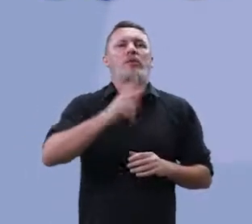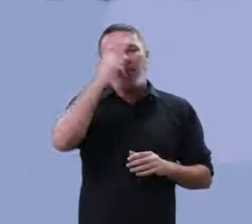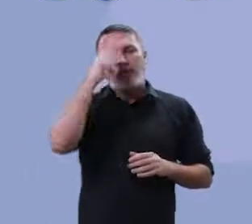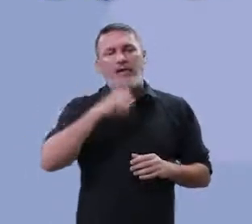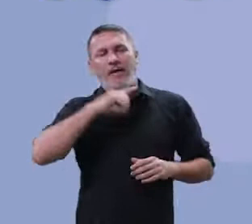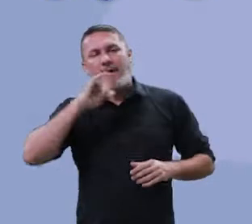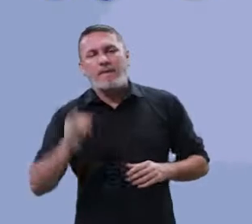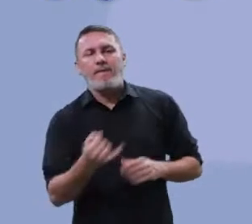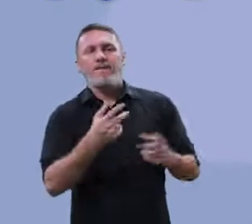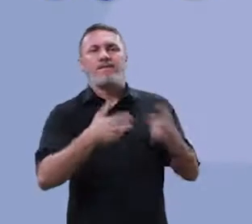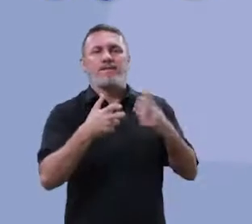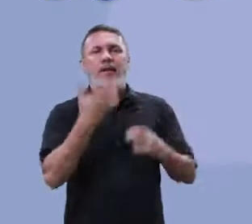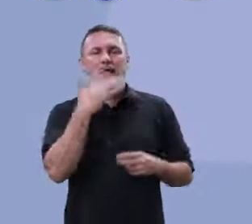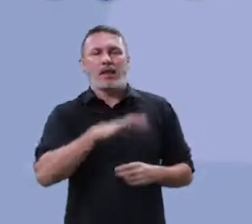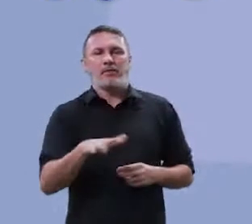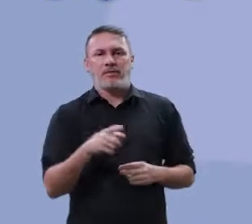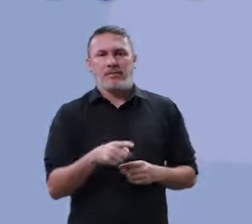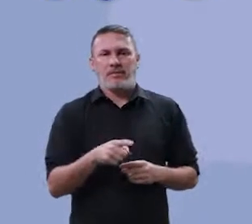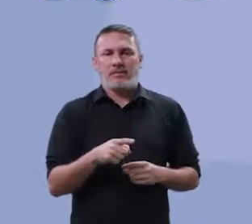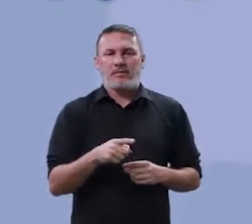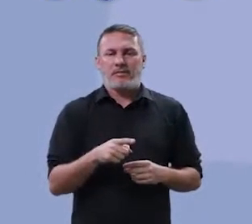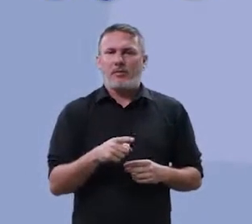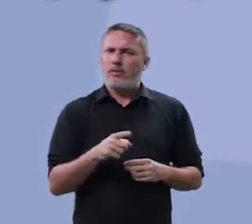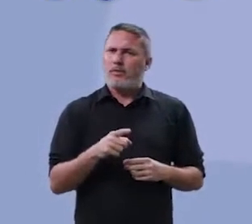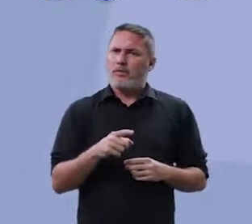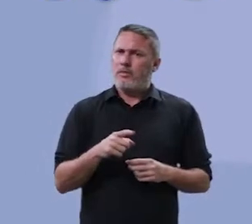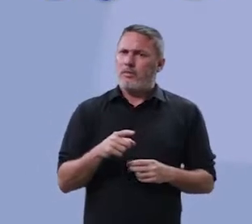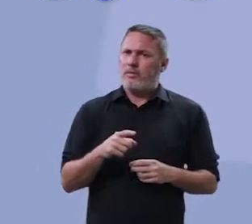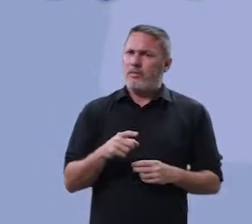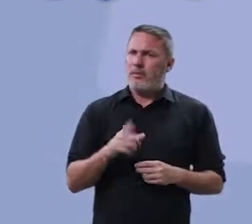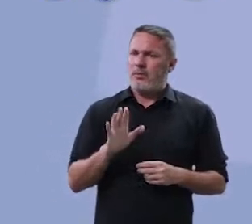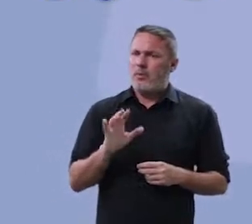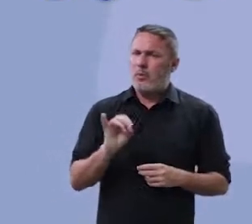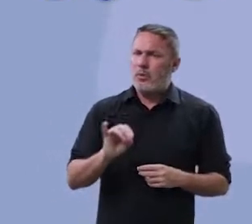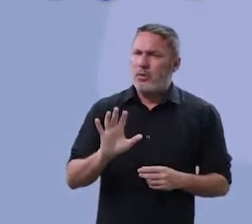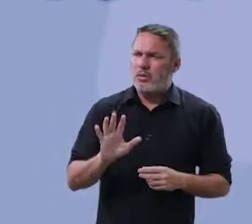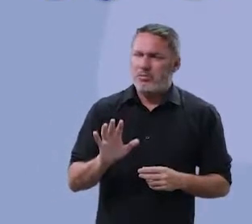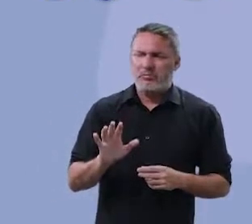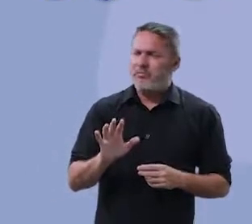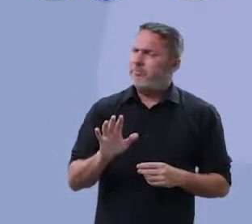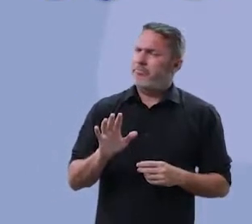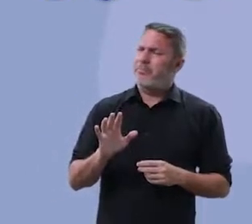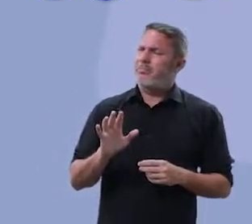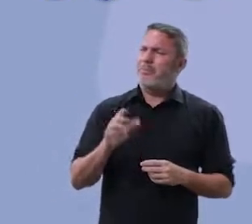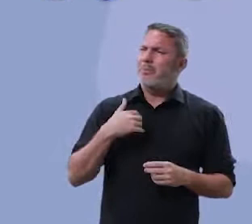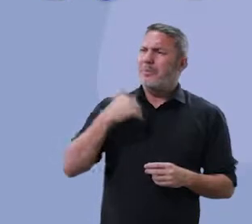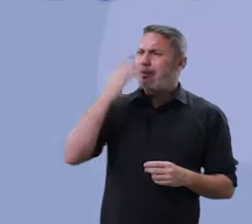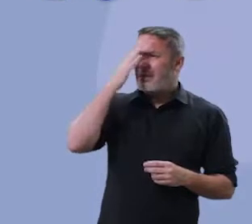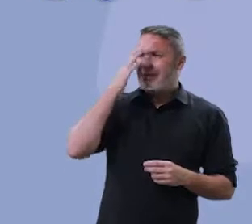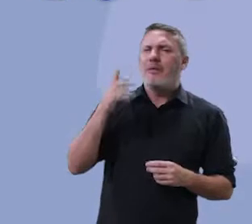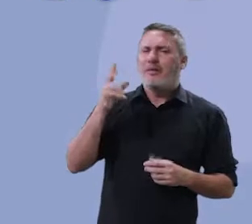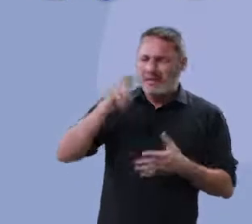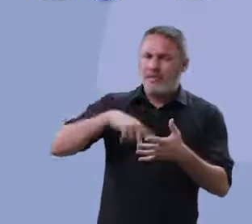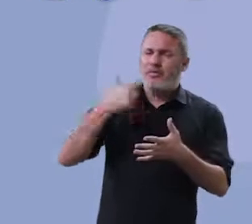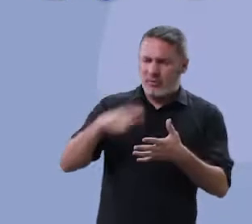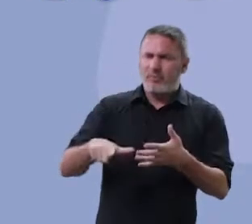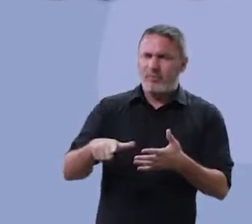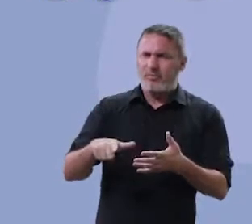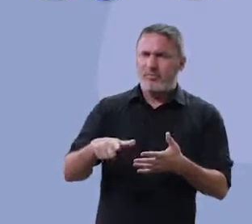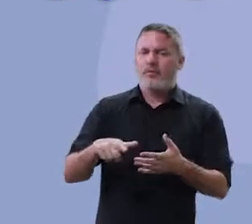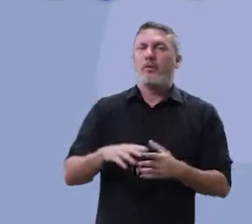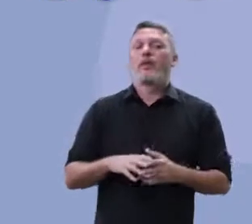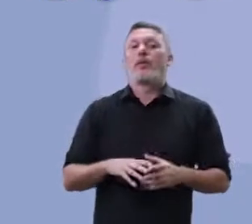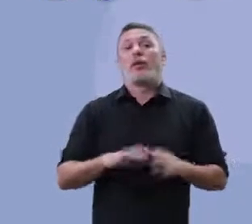tem usuários querendo se aproveitar das crianças. Oi? Professor, não entendi. Vamos ler